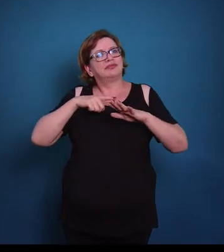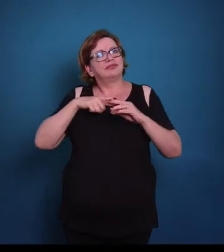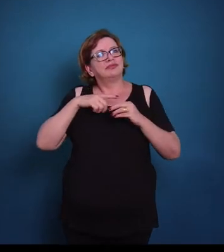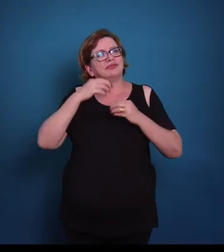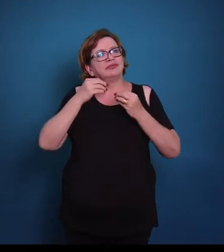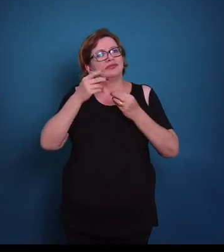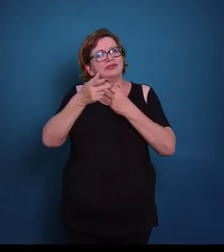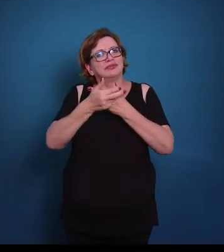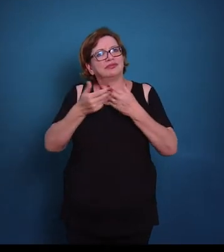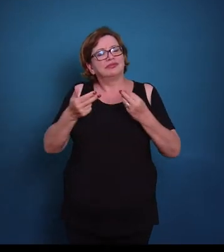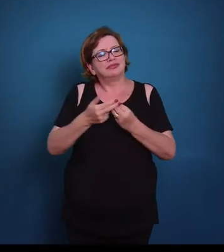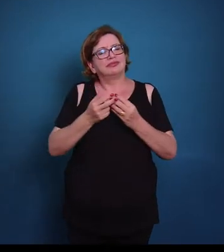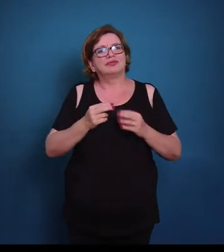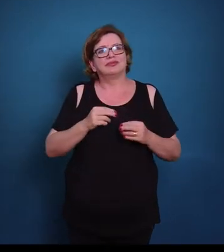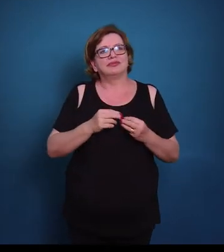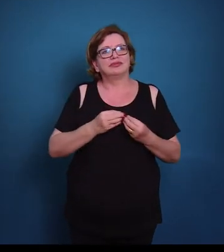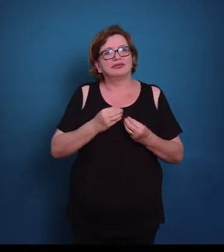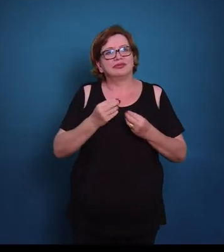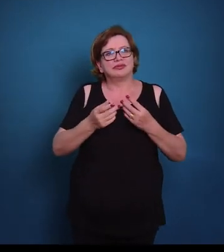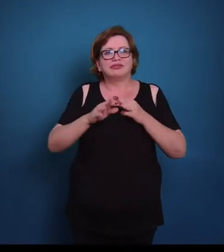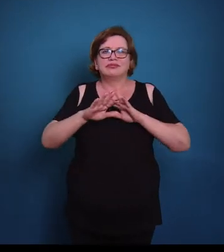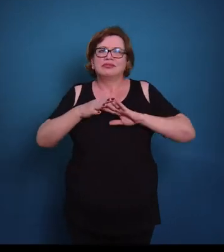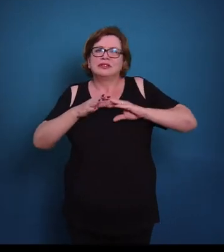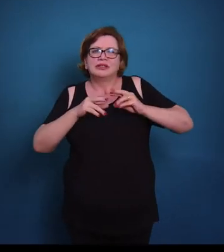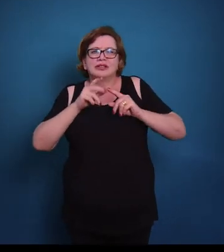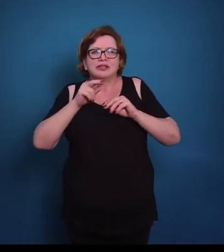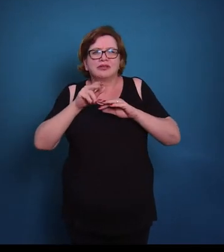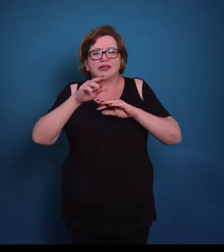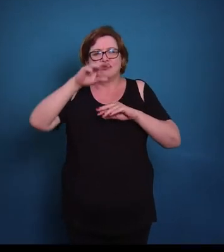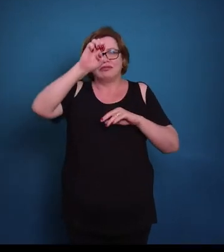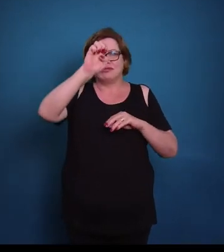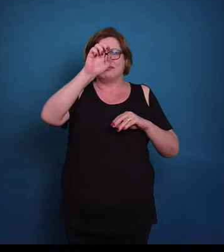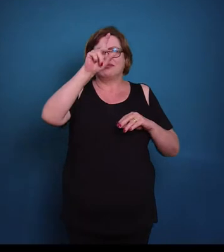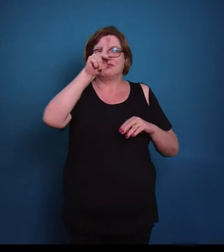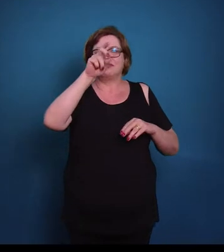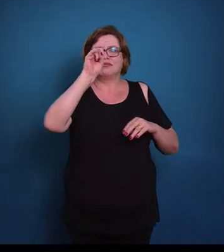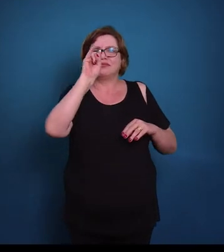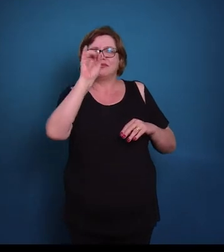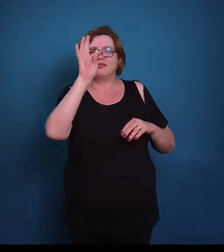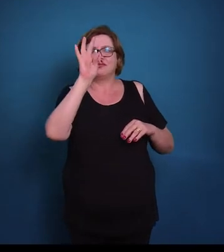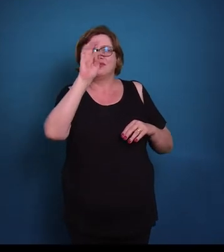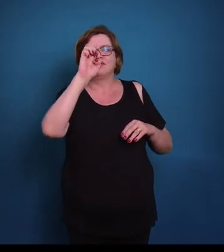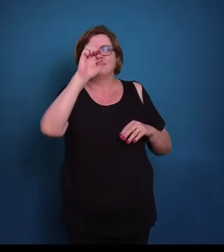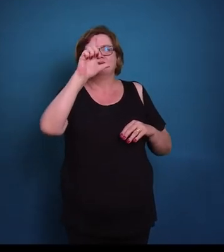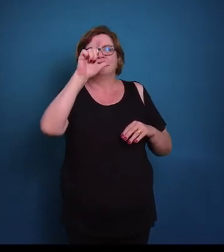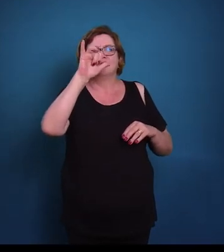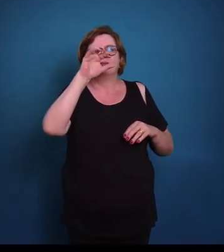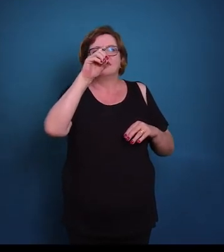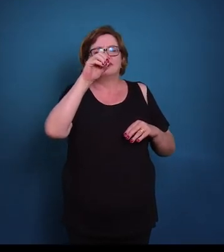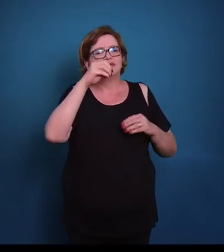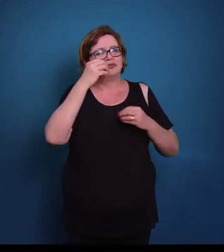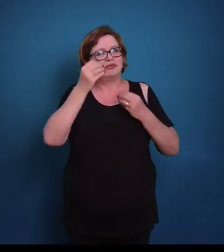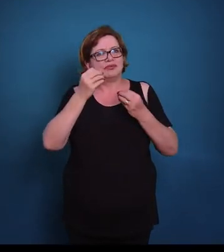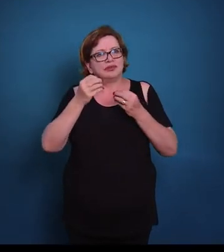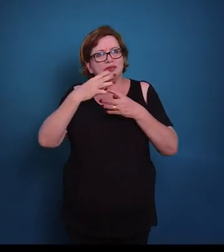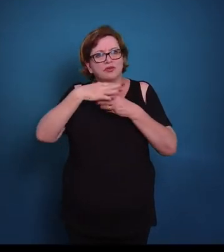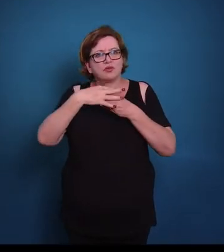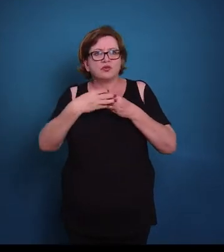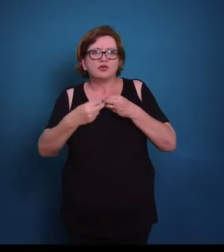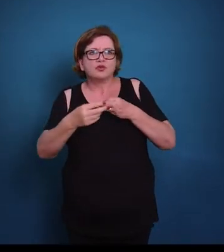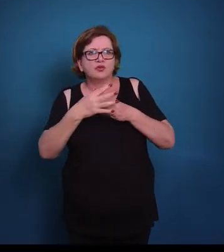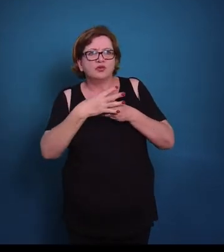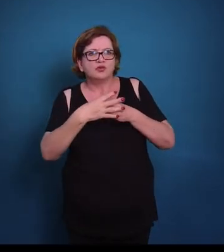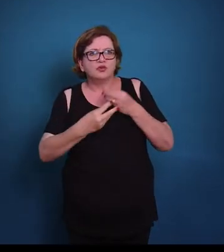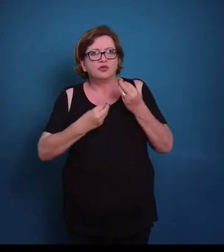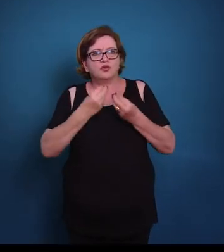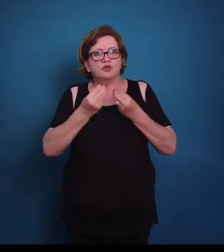osteoblastos. Ele forma mais ou menos como se fosse um epitélio. Então é essas células que elas vão secretar a